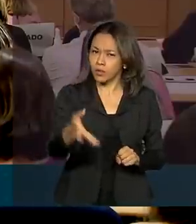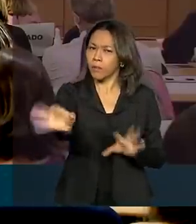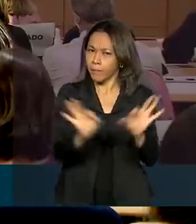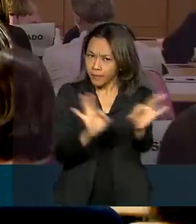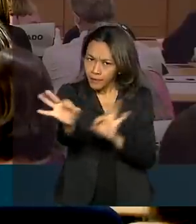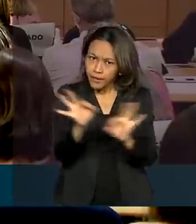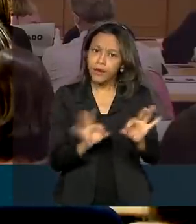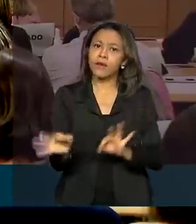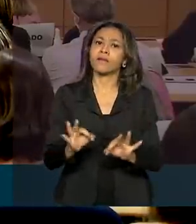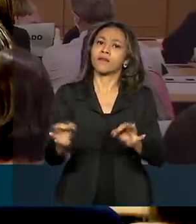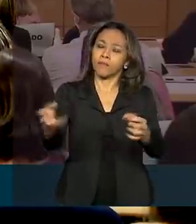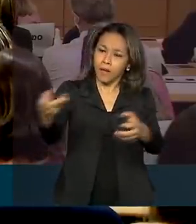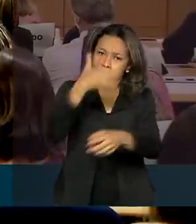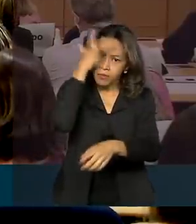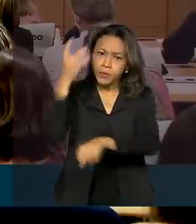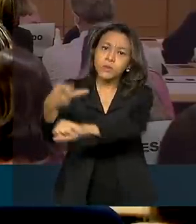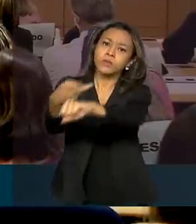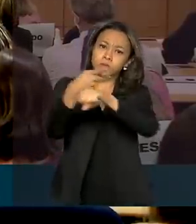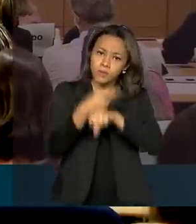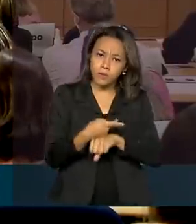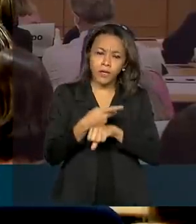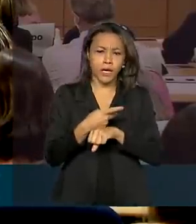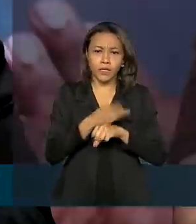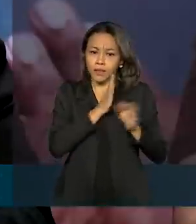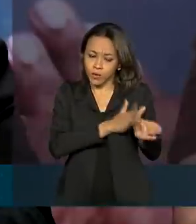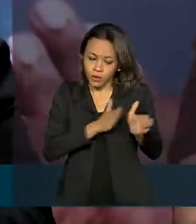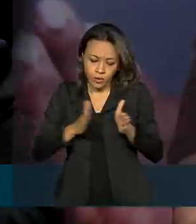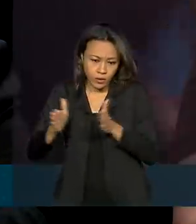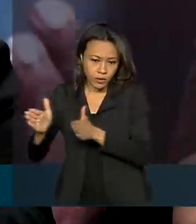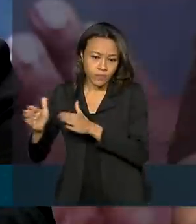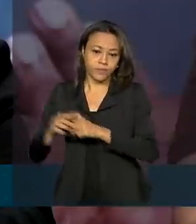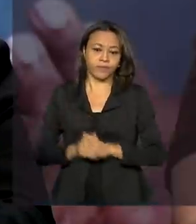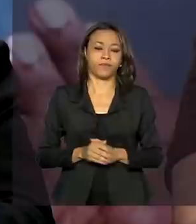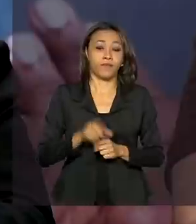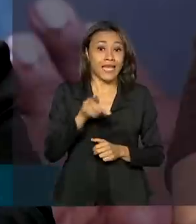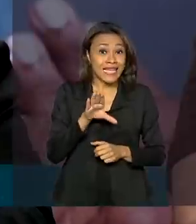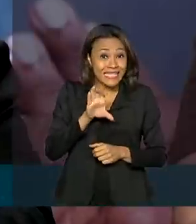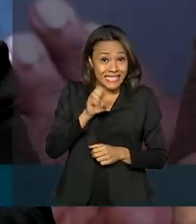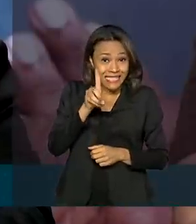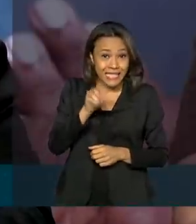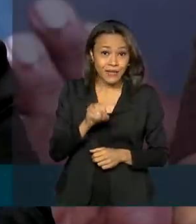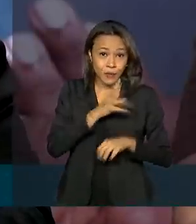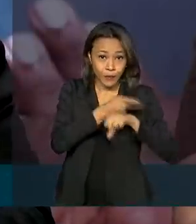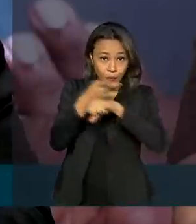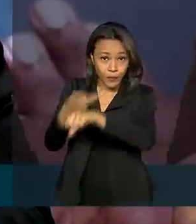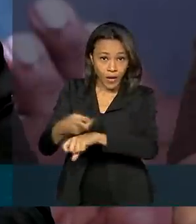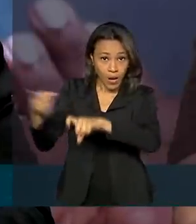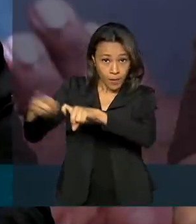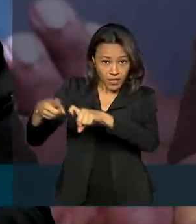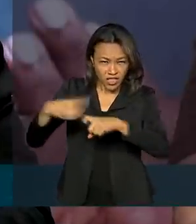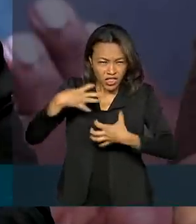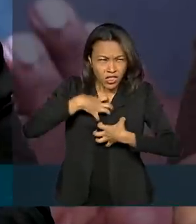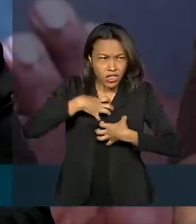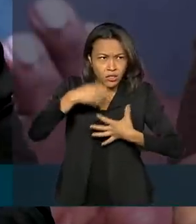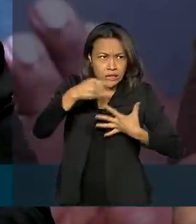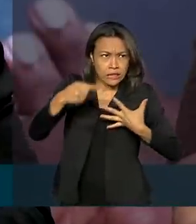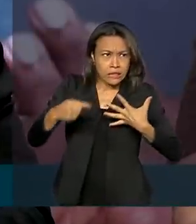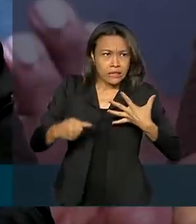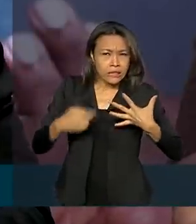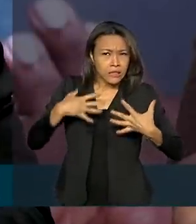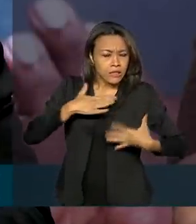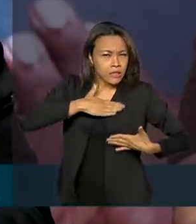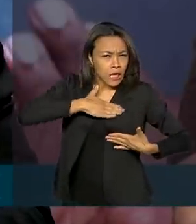atender as pacientes em todas as etapas. Quanto mais cedo procurarmos o médico com sintomas de câncer de mama ou